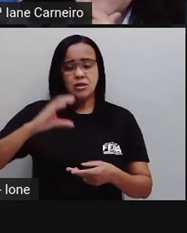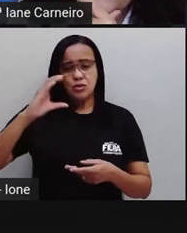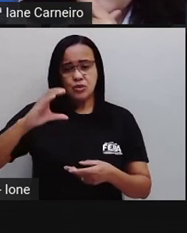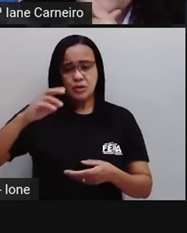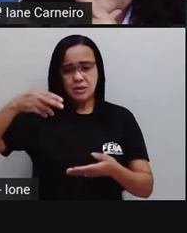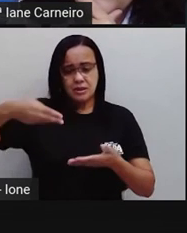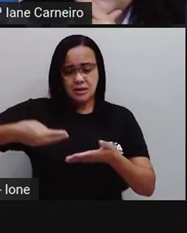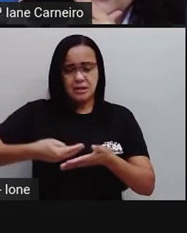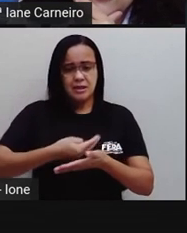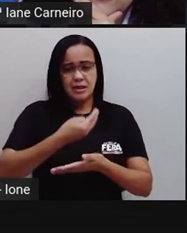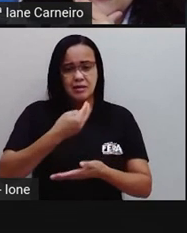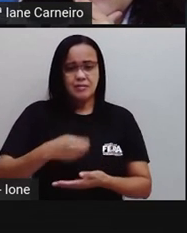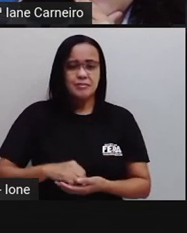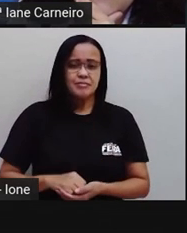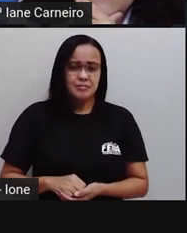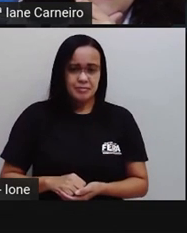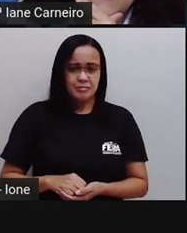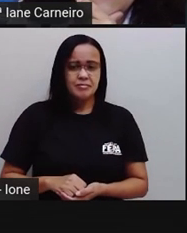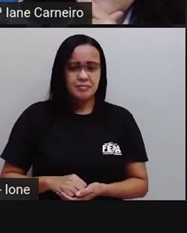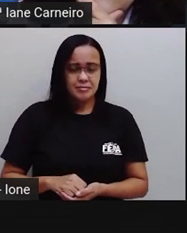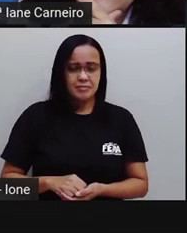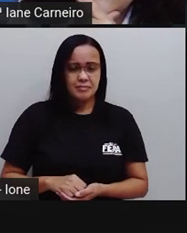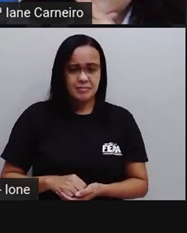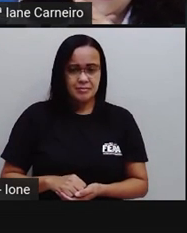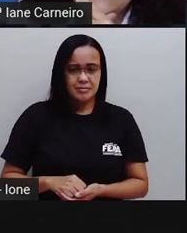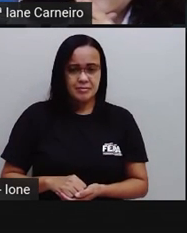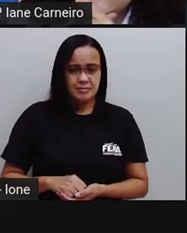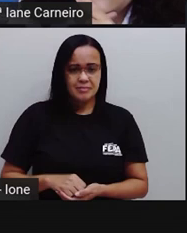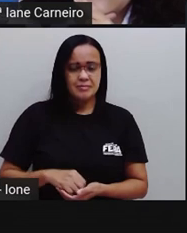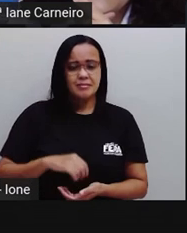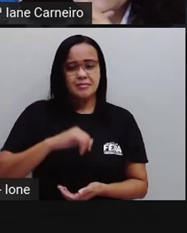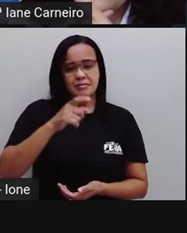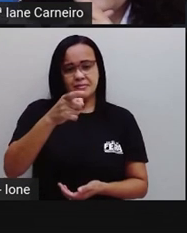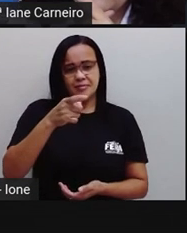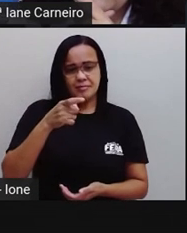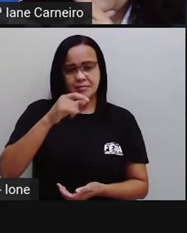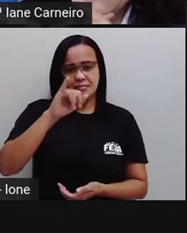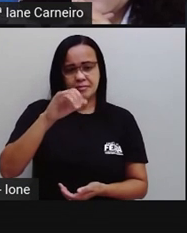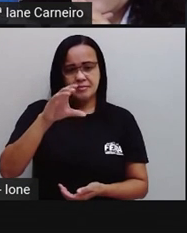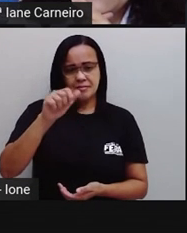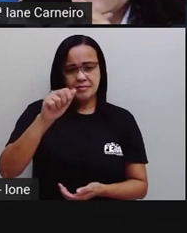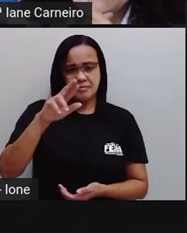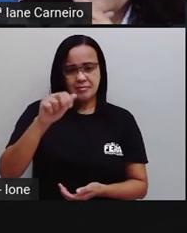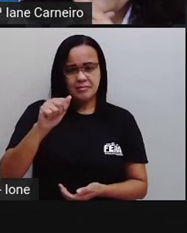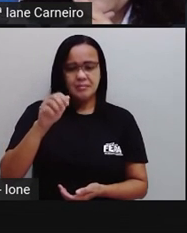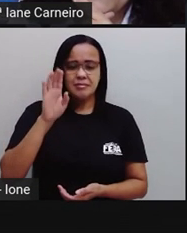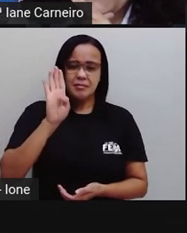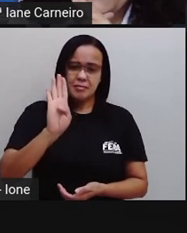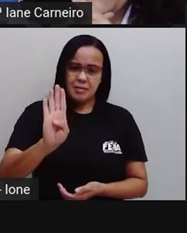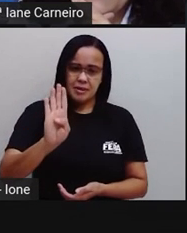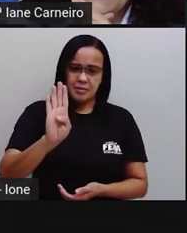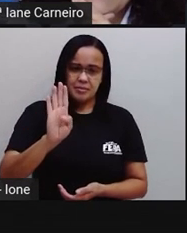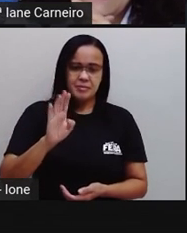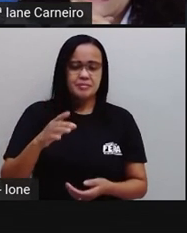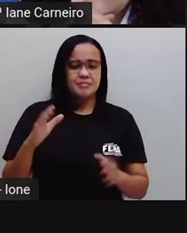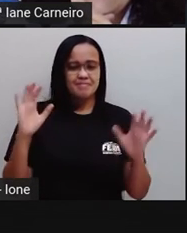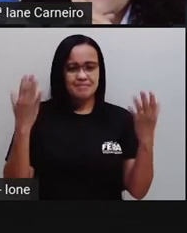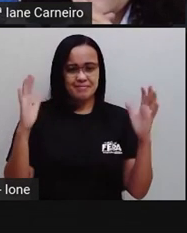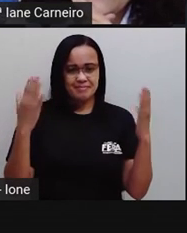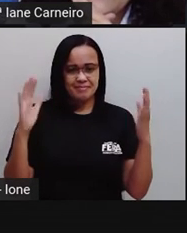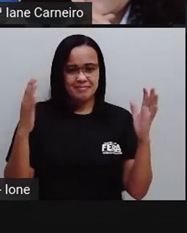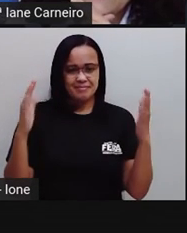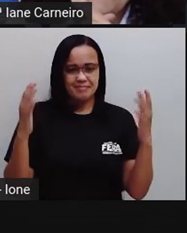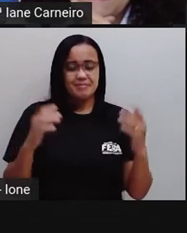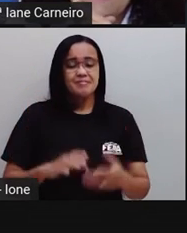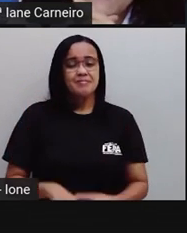Xícara, Xí-ca-ra. Letra B. Muito bom. Aqui